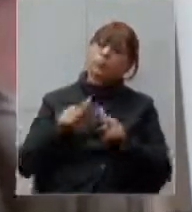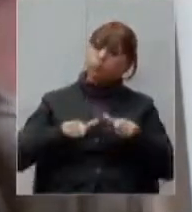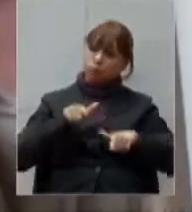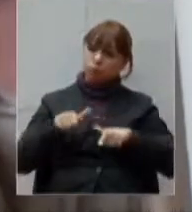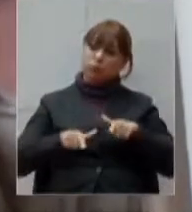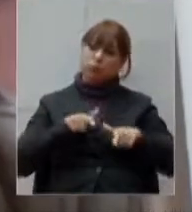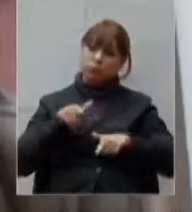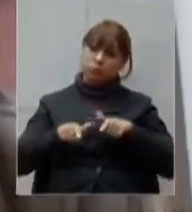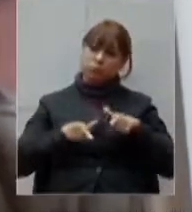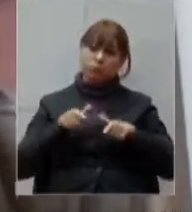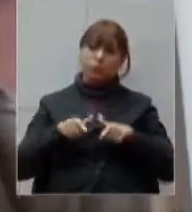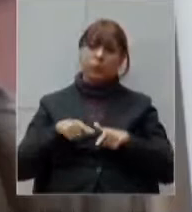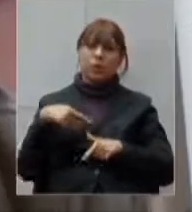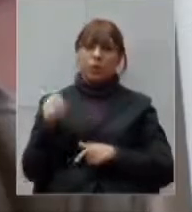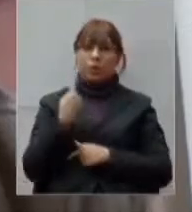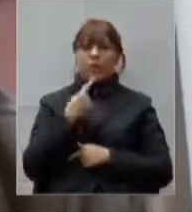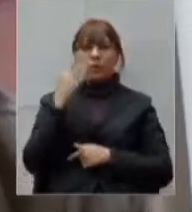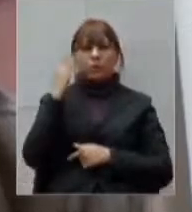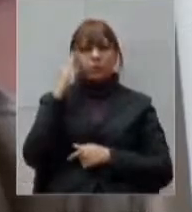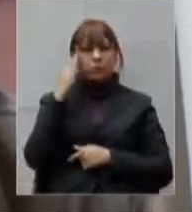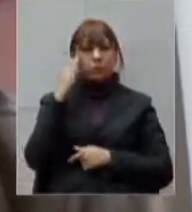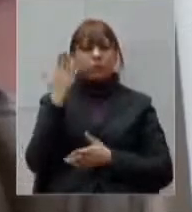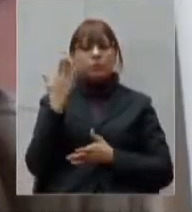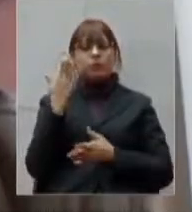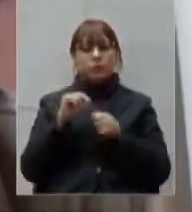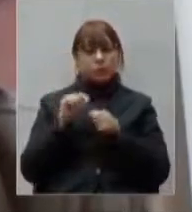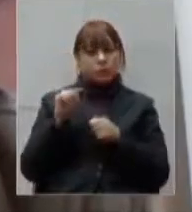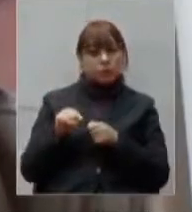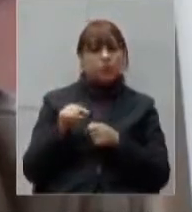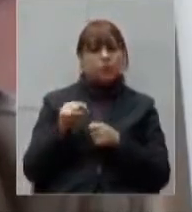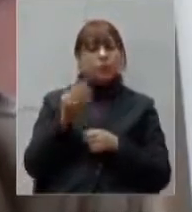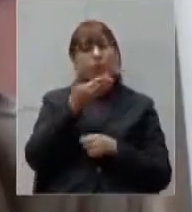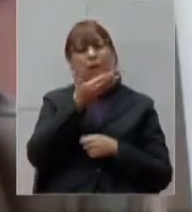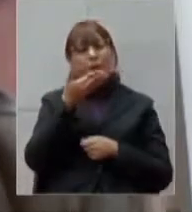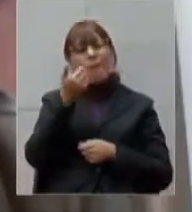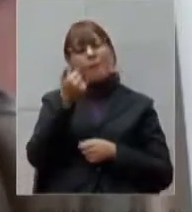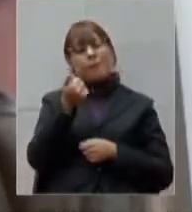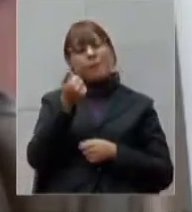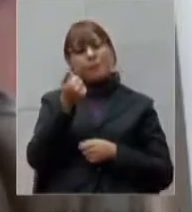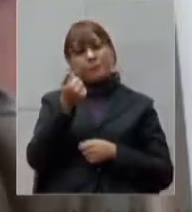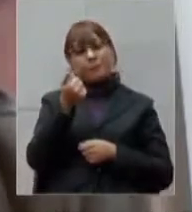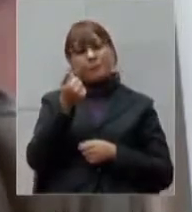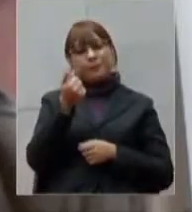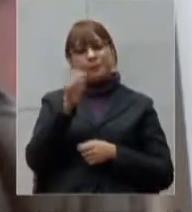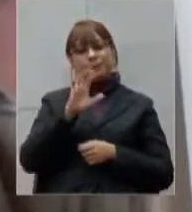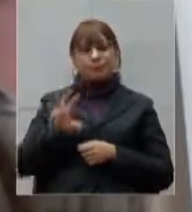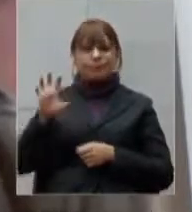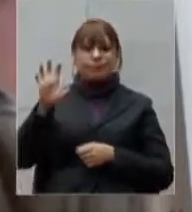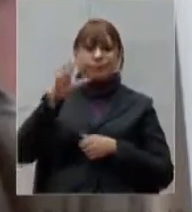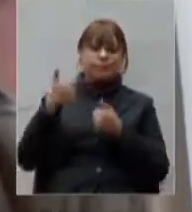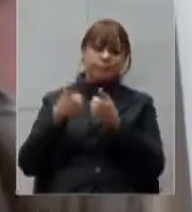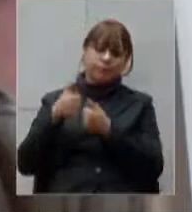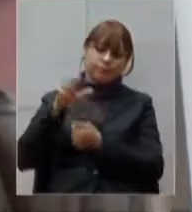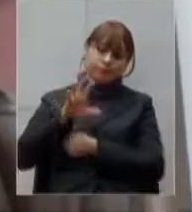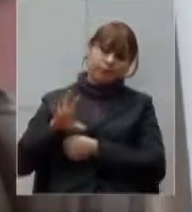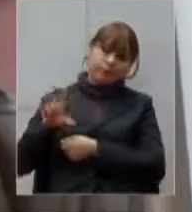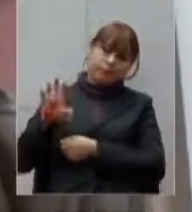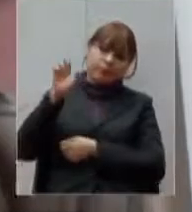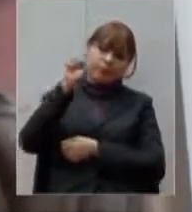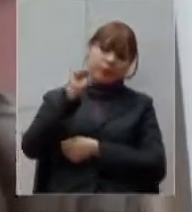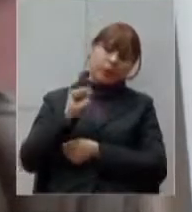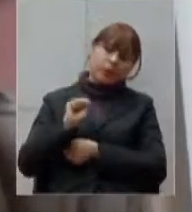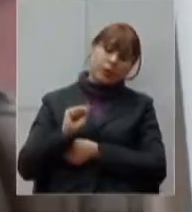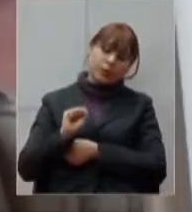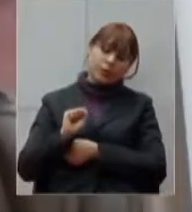nós entendemos que dessa forma nós estaríamos servindo melhor a região da macro região sudeste